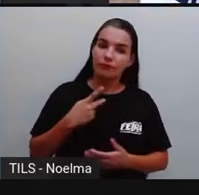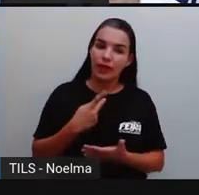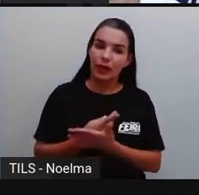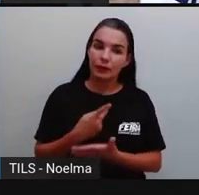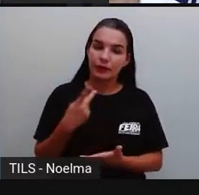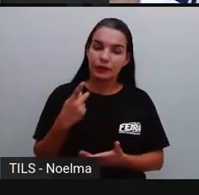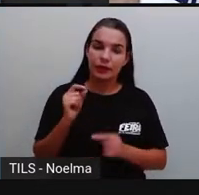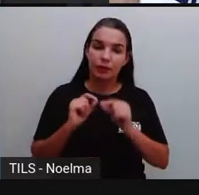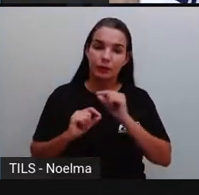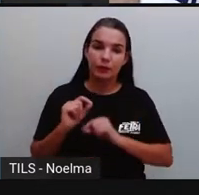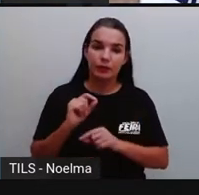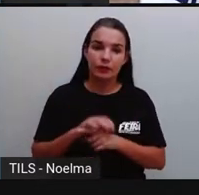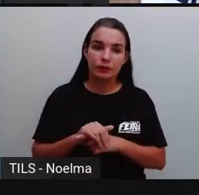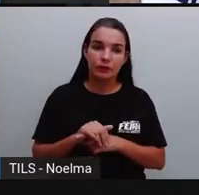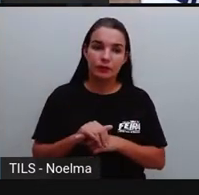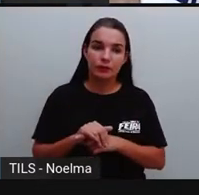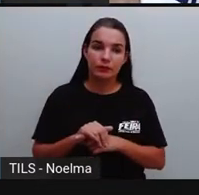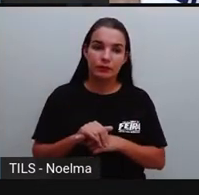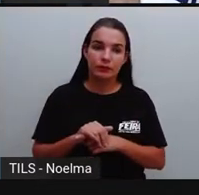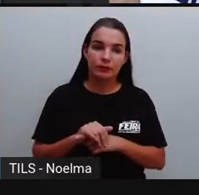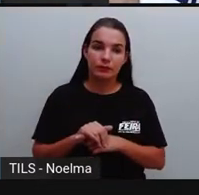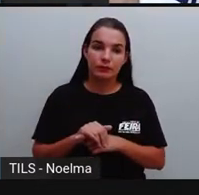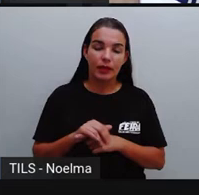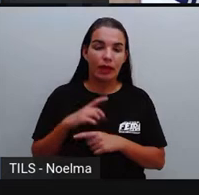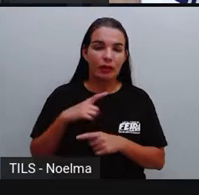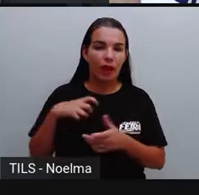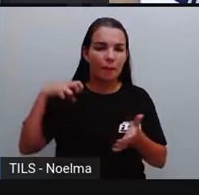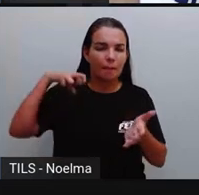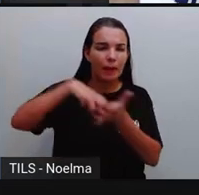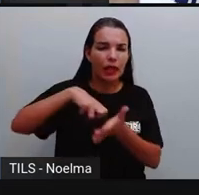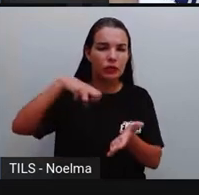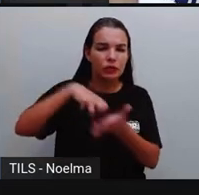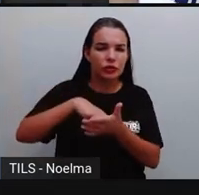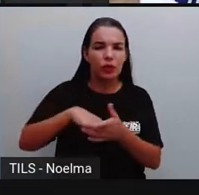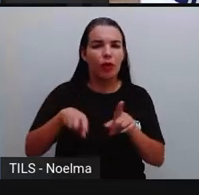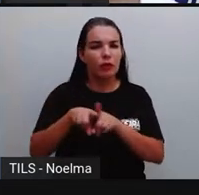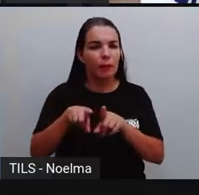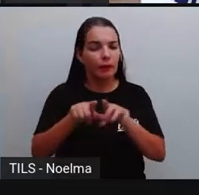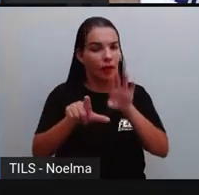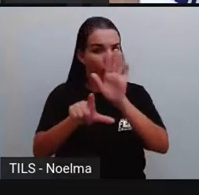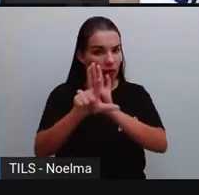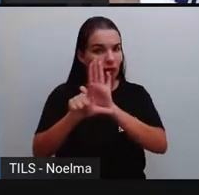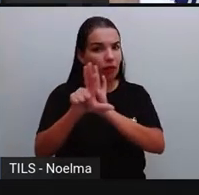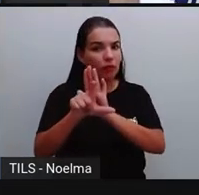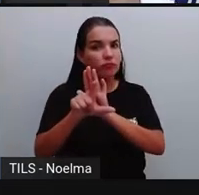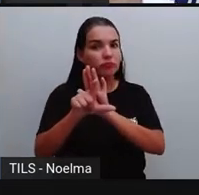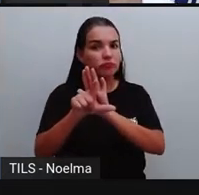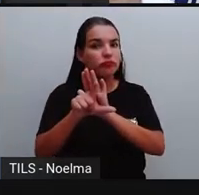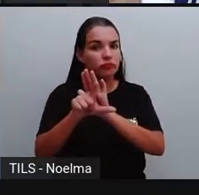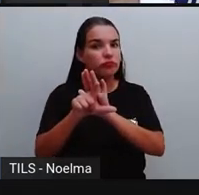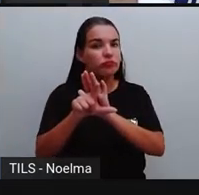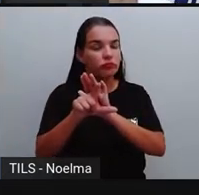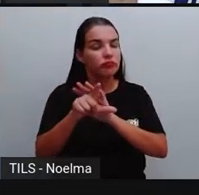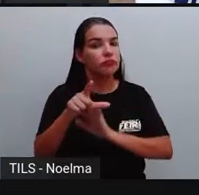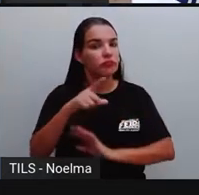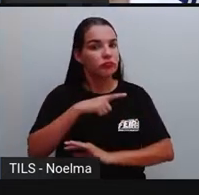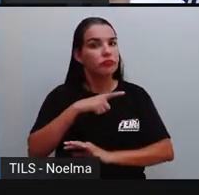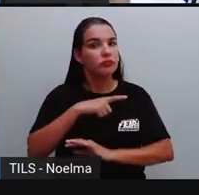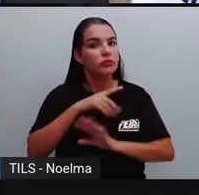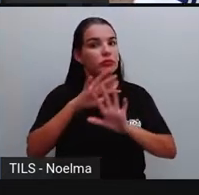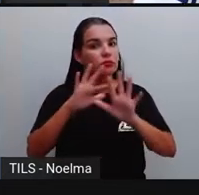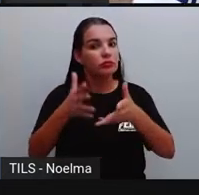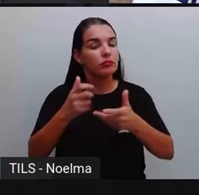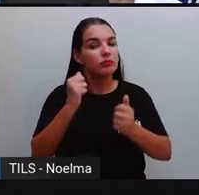algumas punições na própria lei, né? Na própria legislação